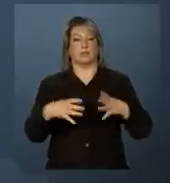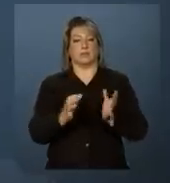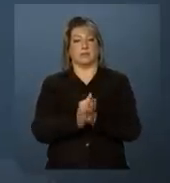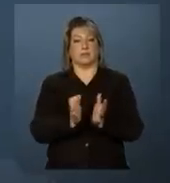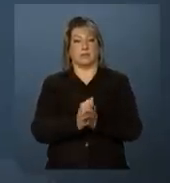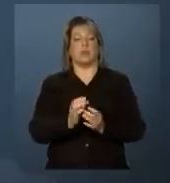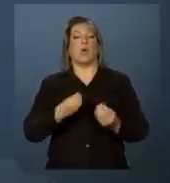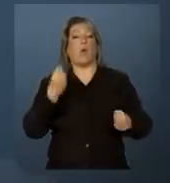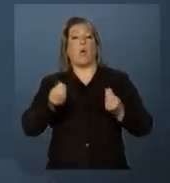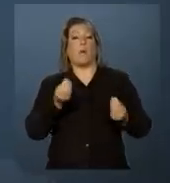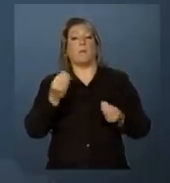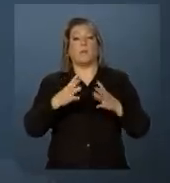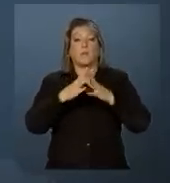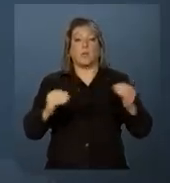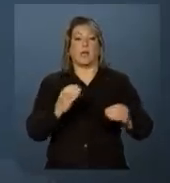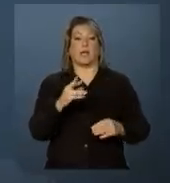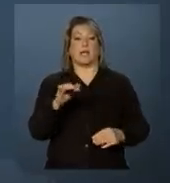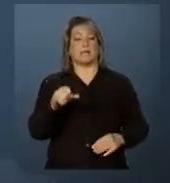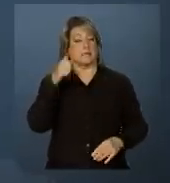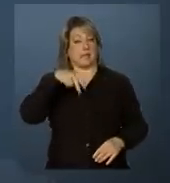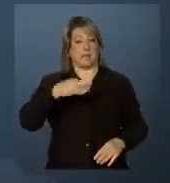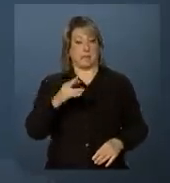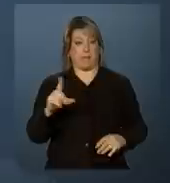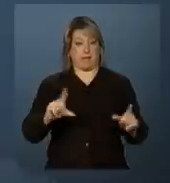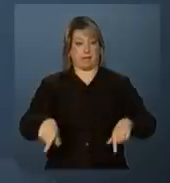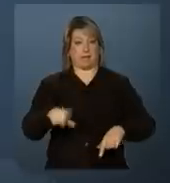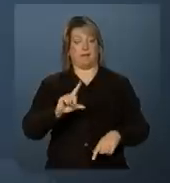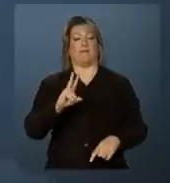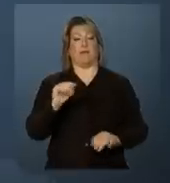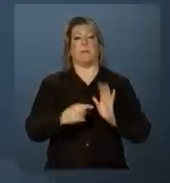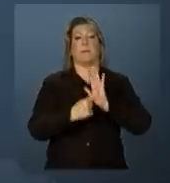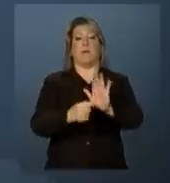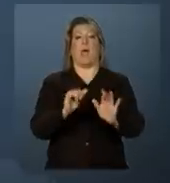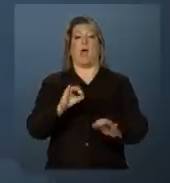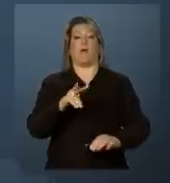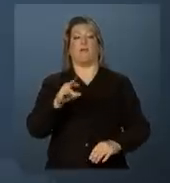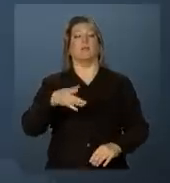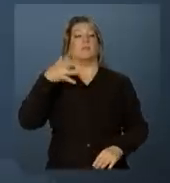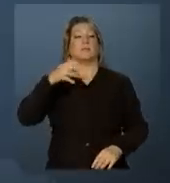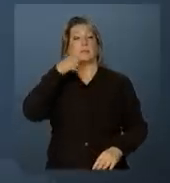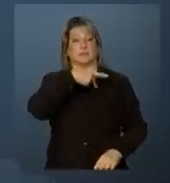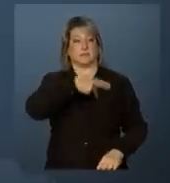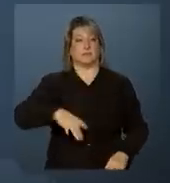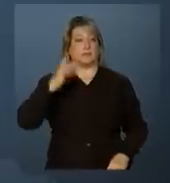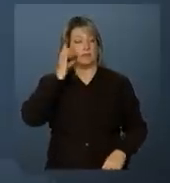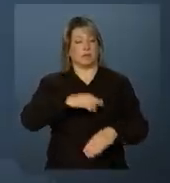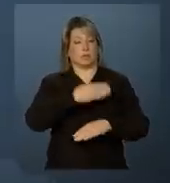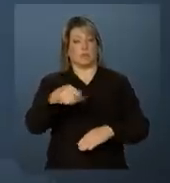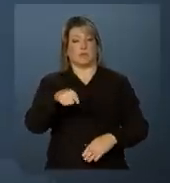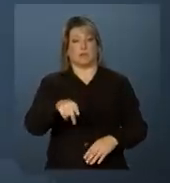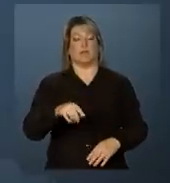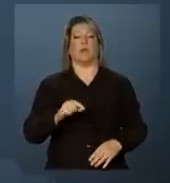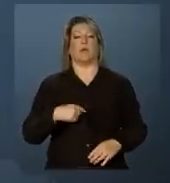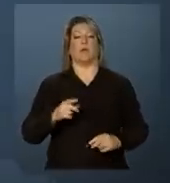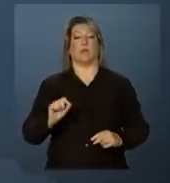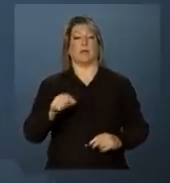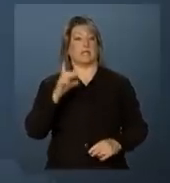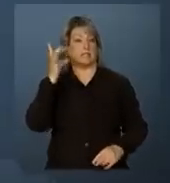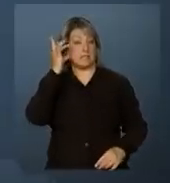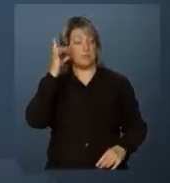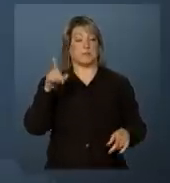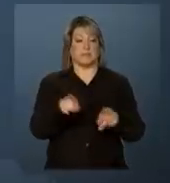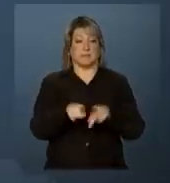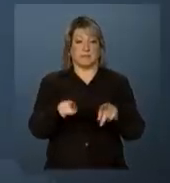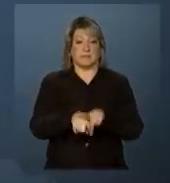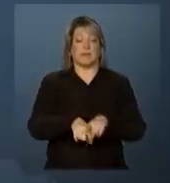saída para a crise. A NBR vai transmitir ao vivo o discurso da presidenta durante o evento. Dilma Rousseff